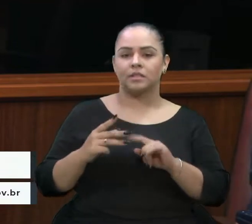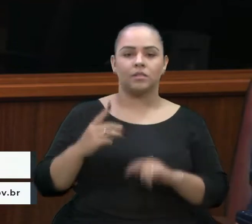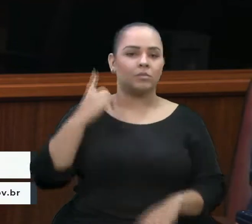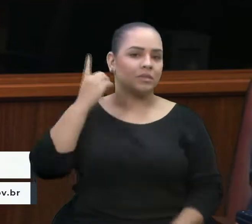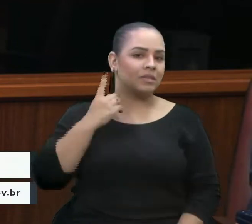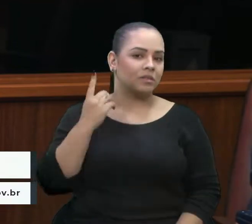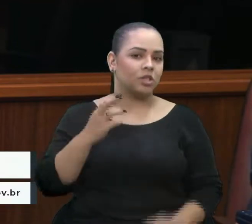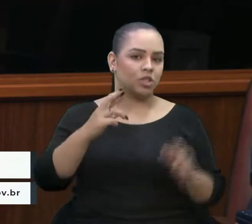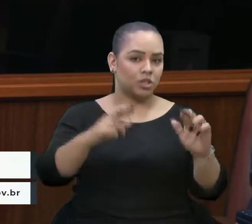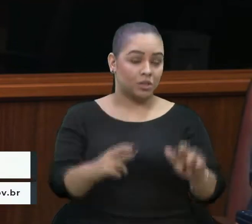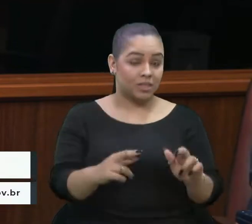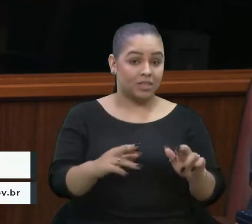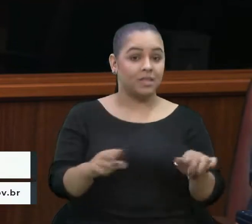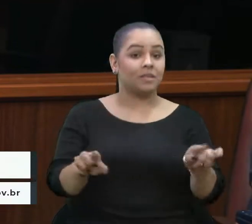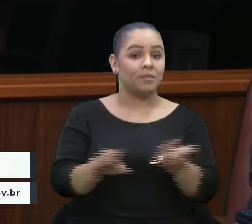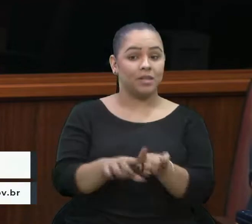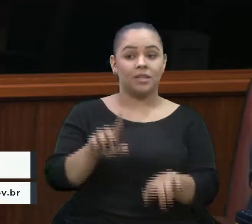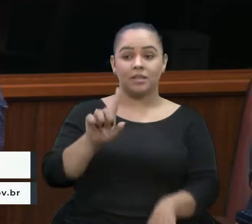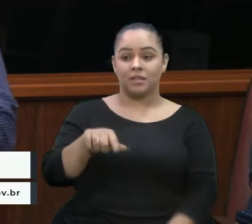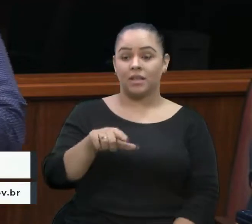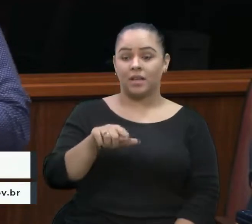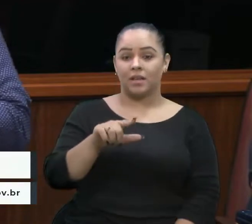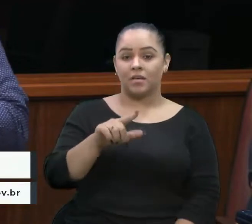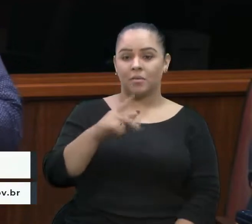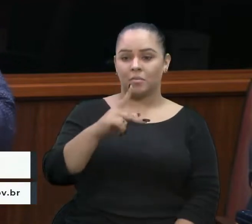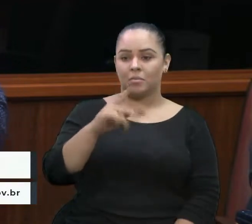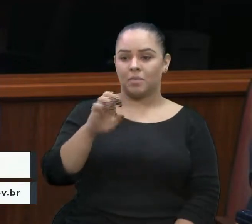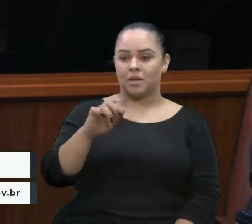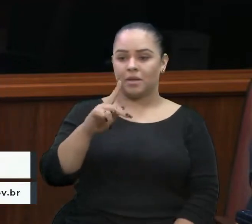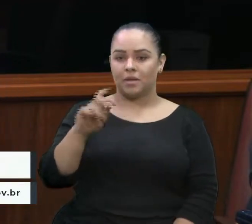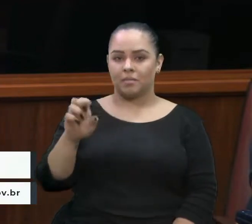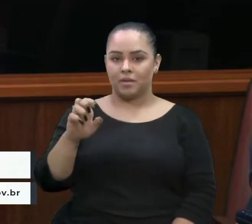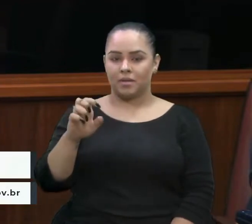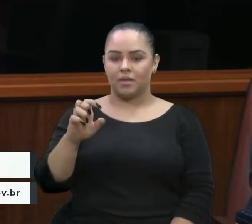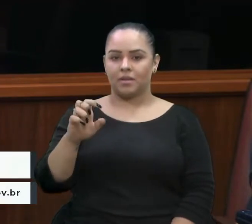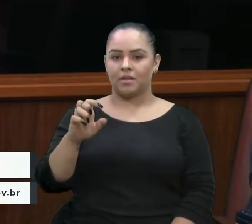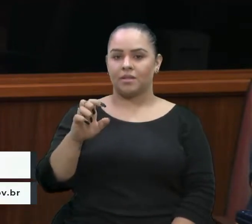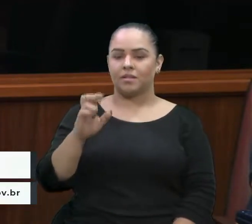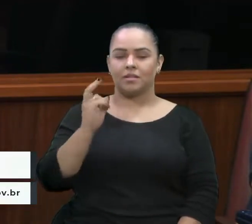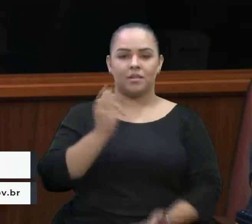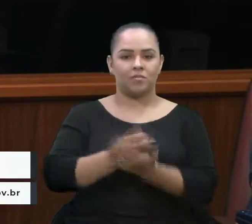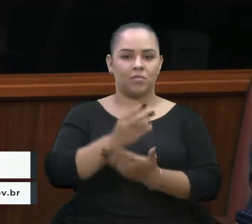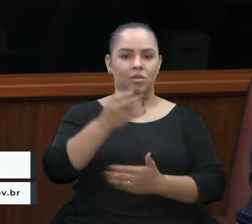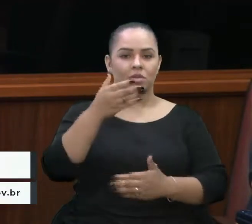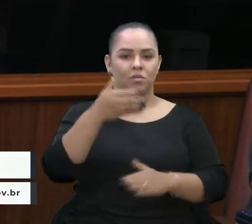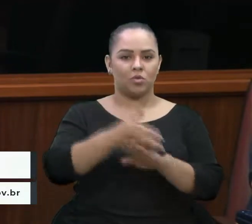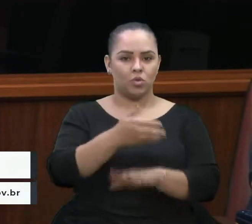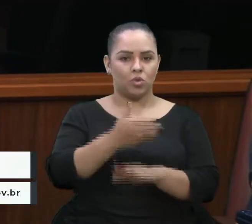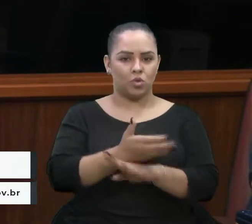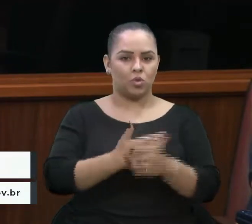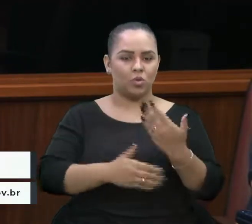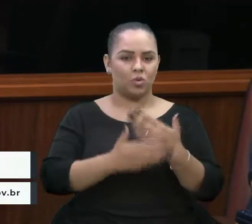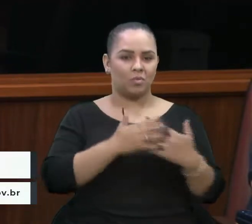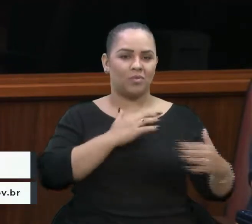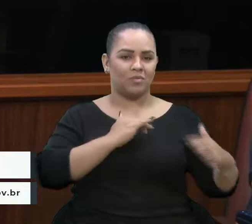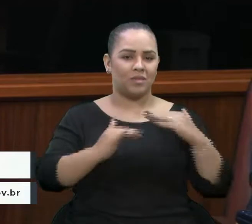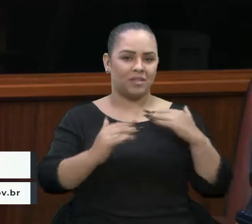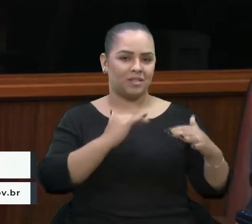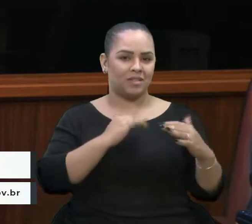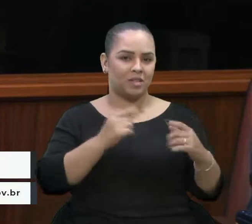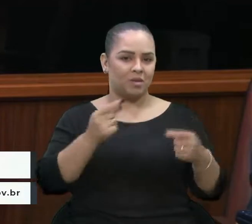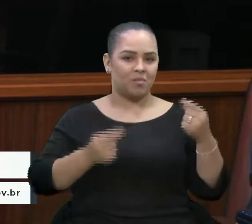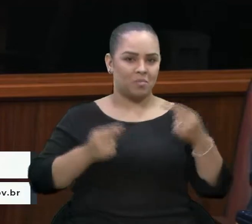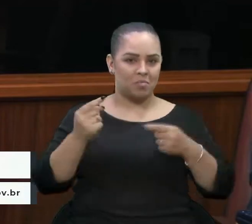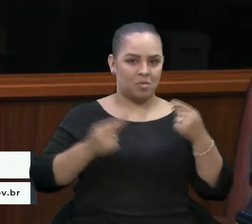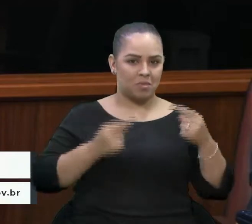e o Pepe Vargas, que é nosso ex-prefeito, esteve ativamente em todos os movimentos que discutiram a